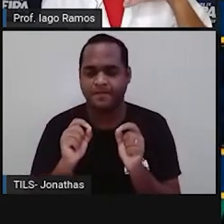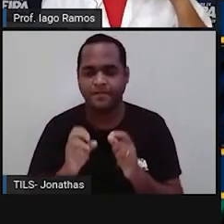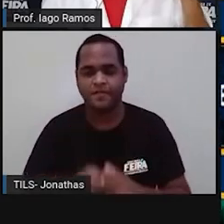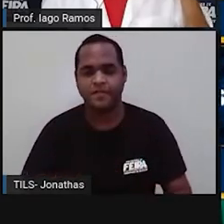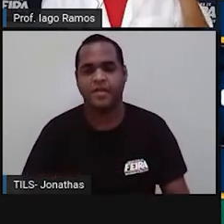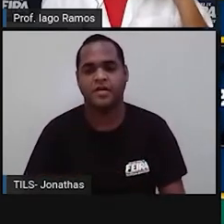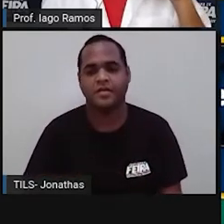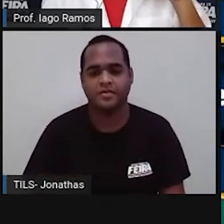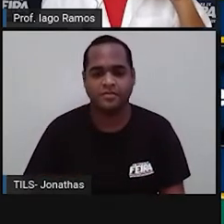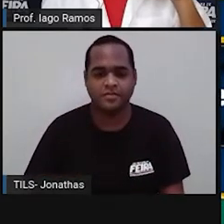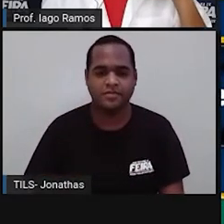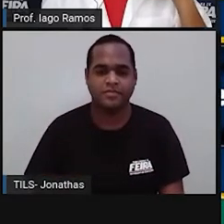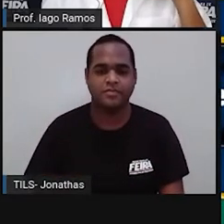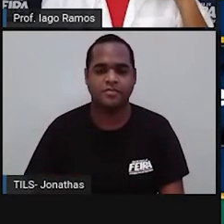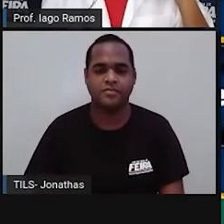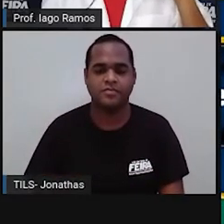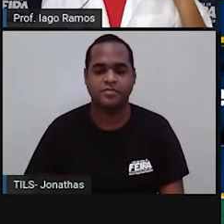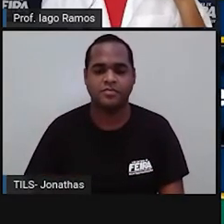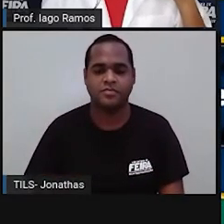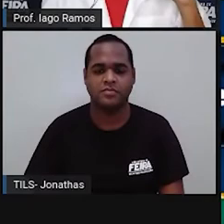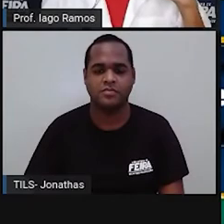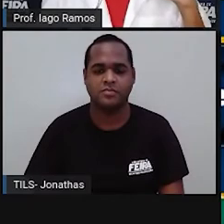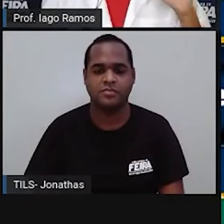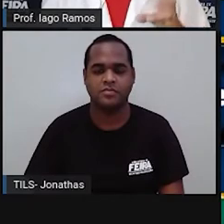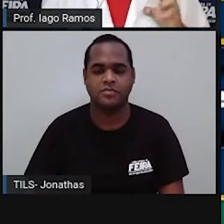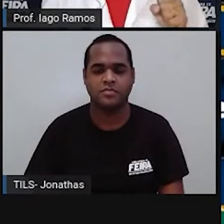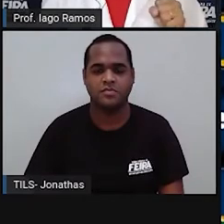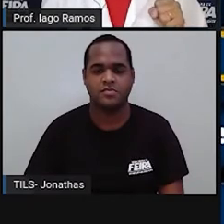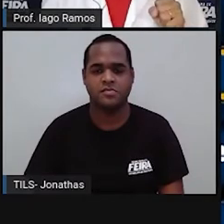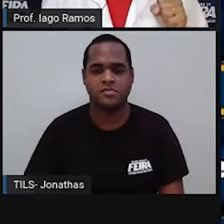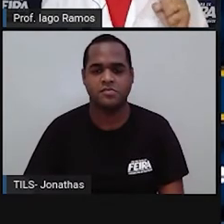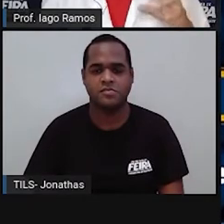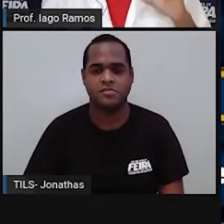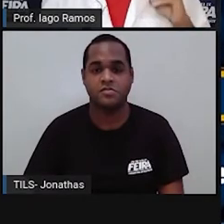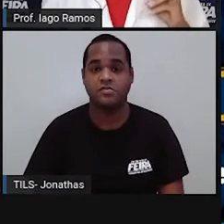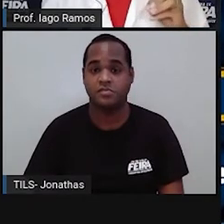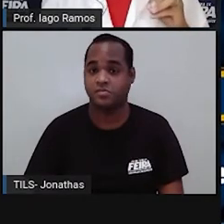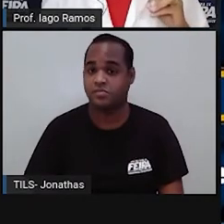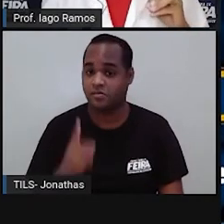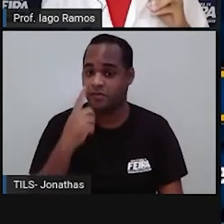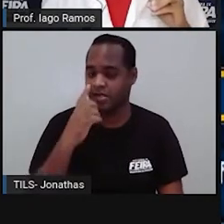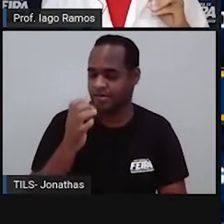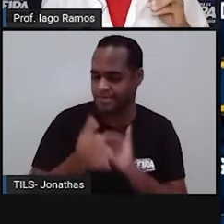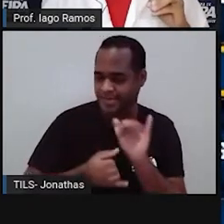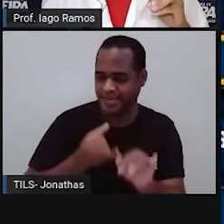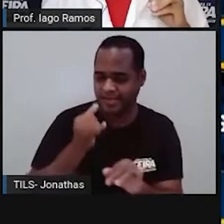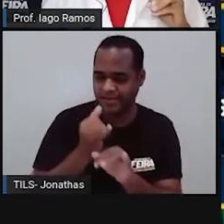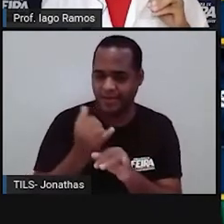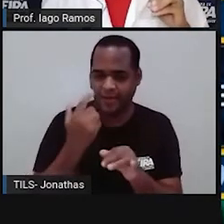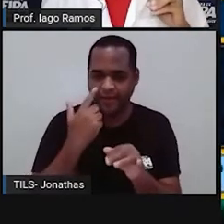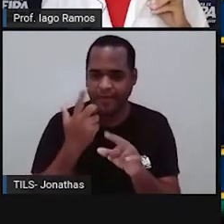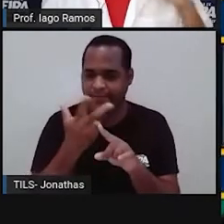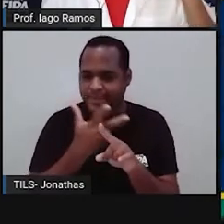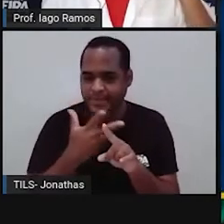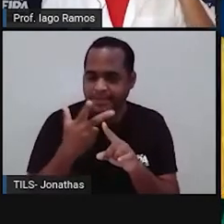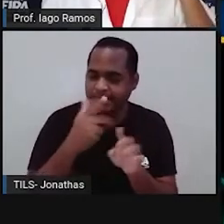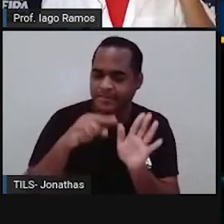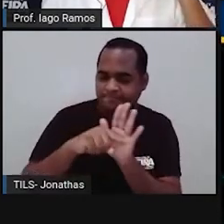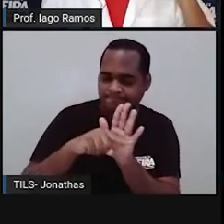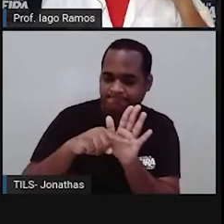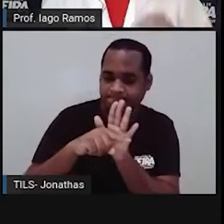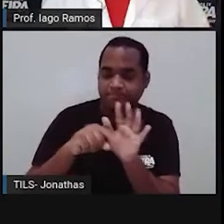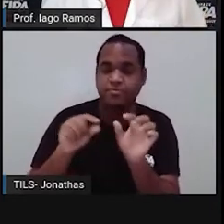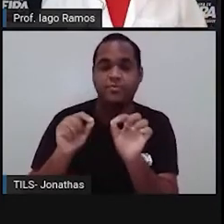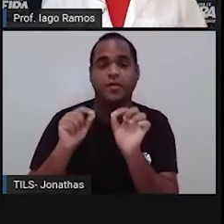Pisma, cone, cilindro, torre de Pisa. Você pode buscar aí, se você tiver com a internet, imagens da torre de Pisa para ver qual é